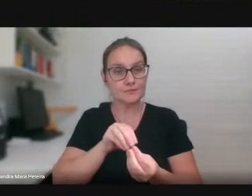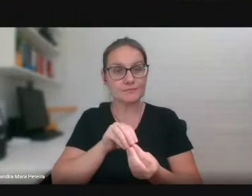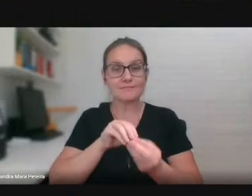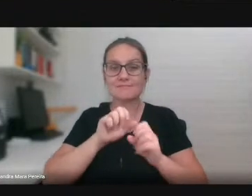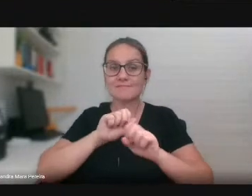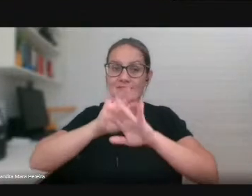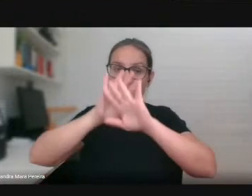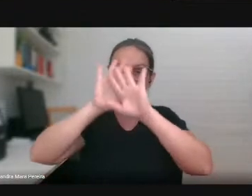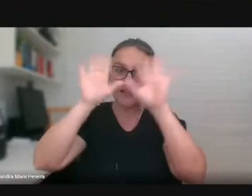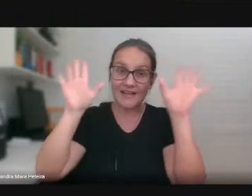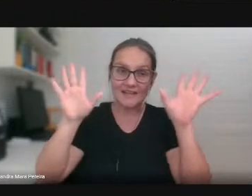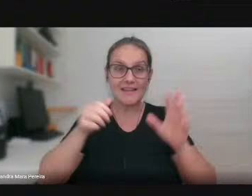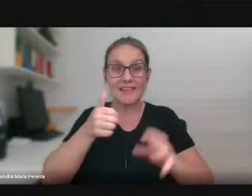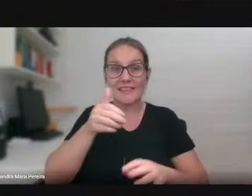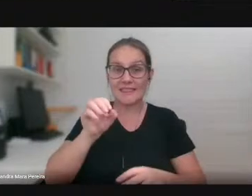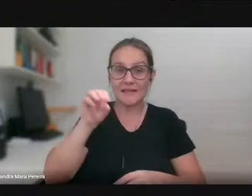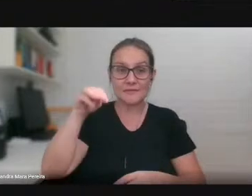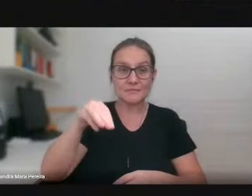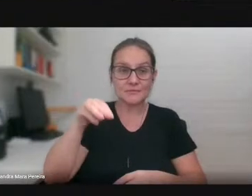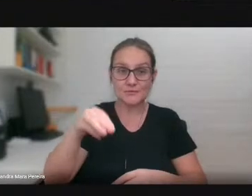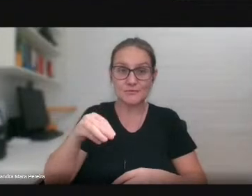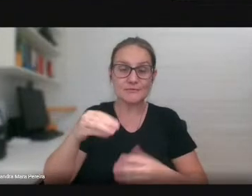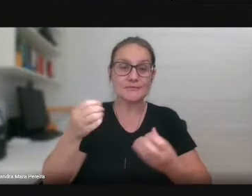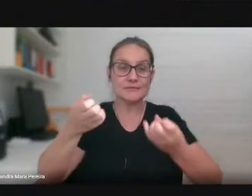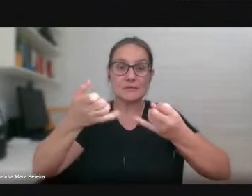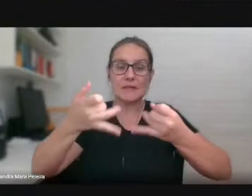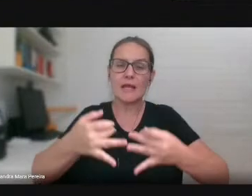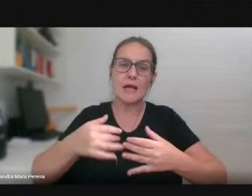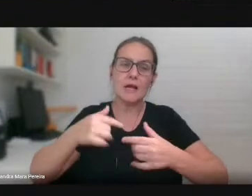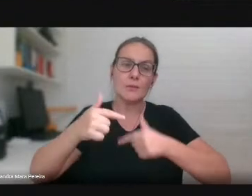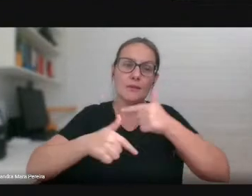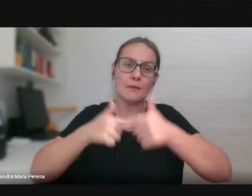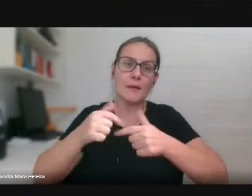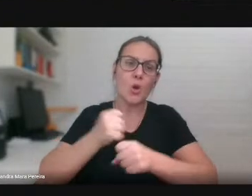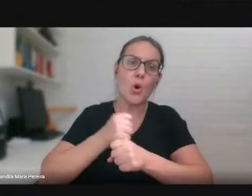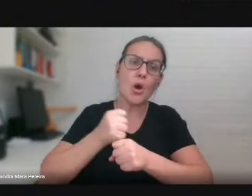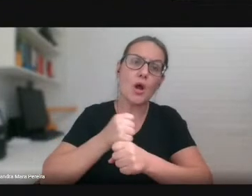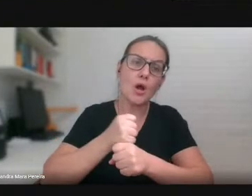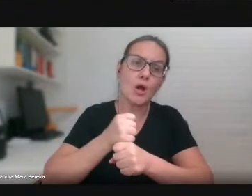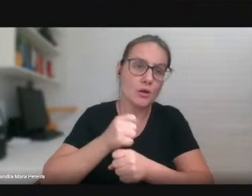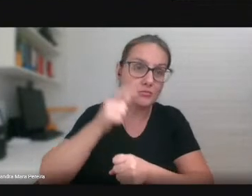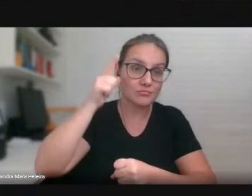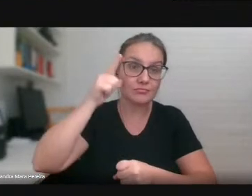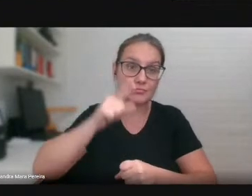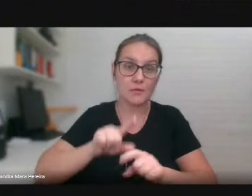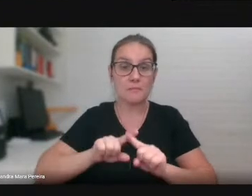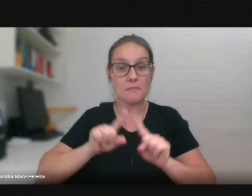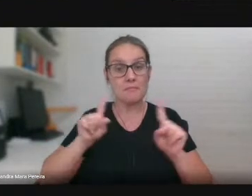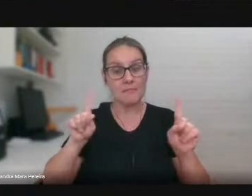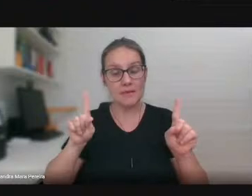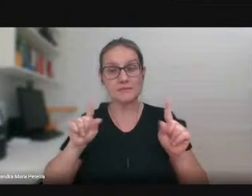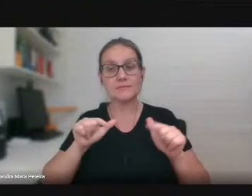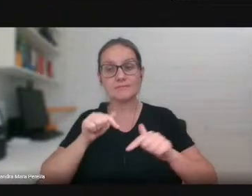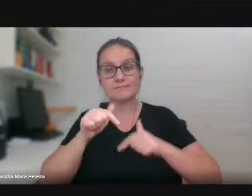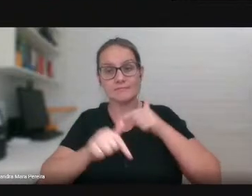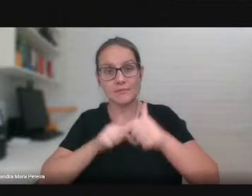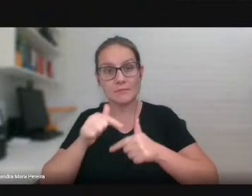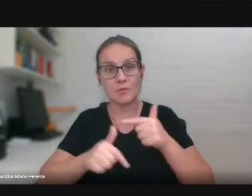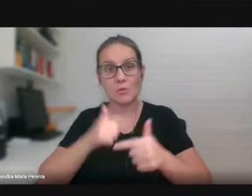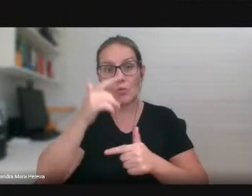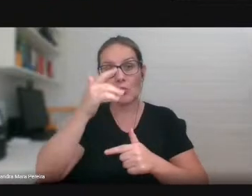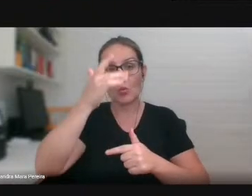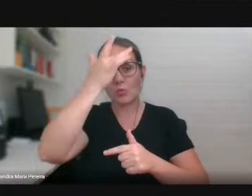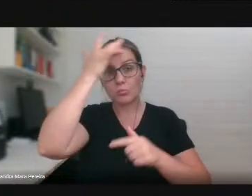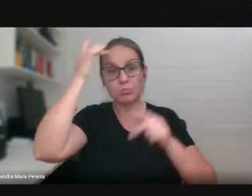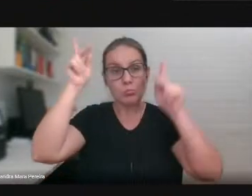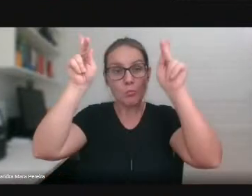difícil concentrar em 10 minutos, um trabalho de anos, de fato, mas eu trabalhei com populações indígenas